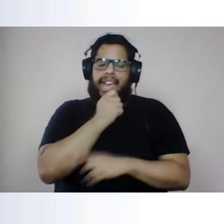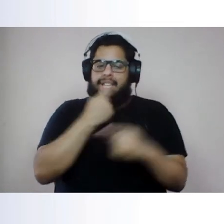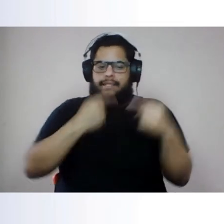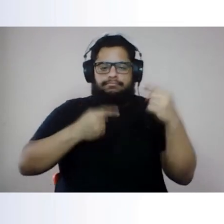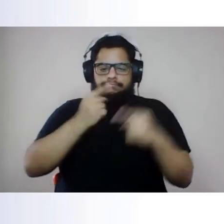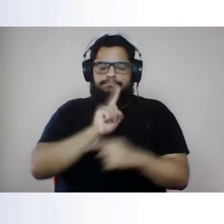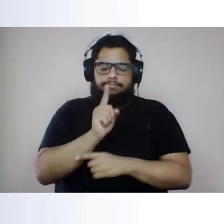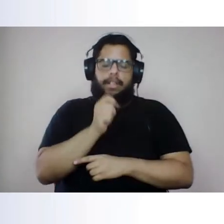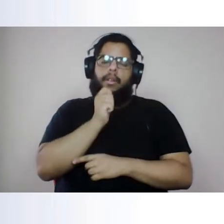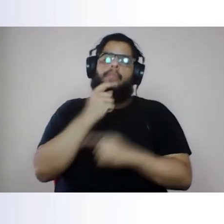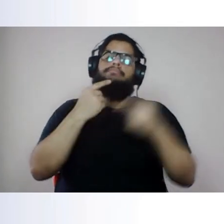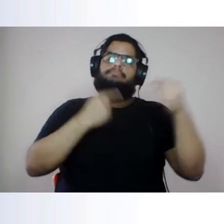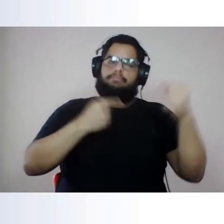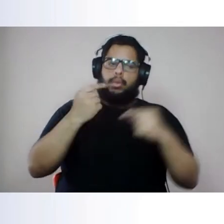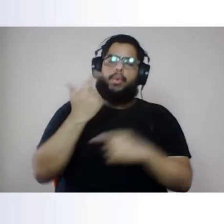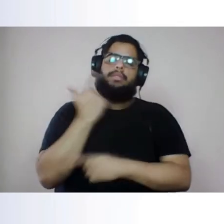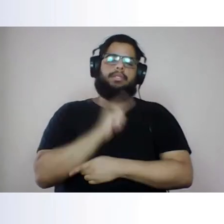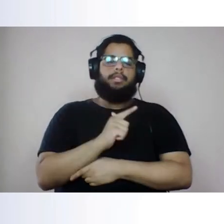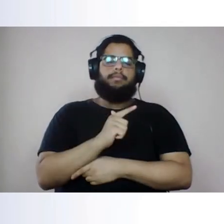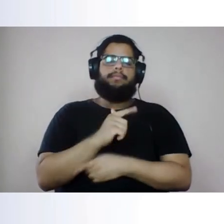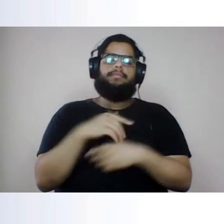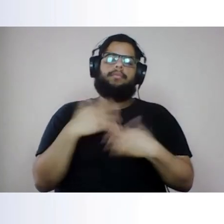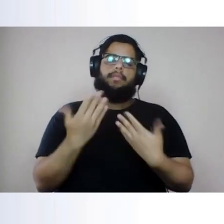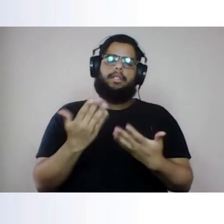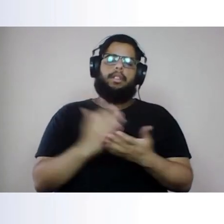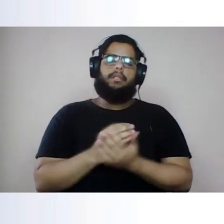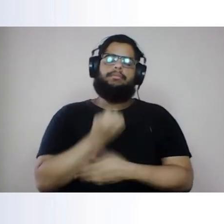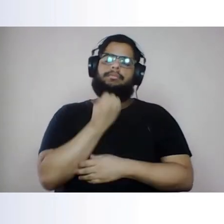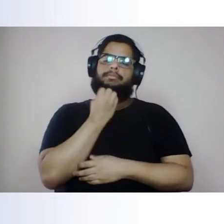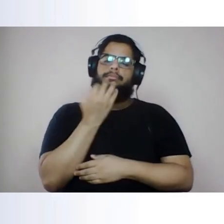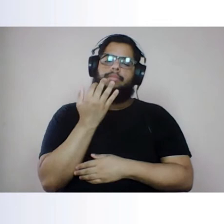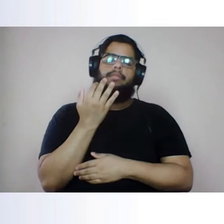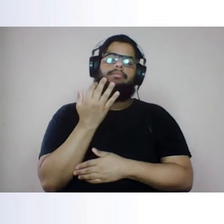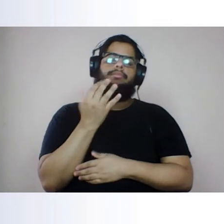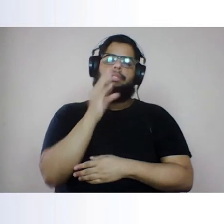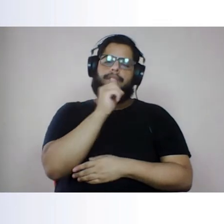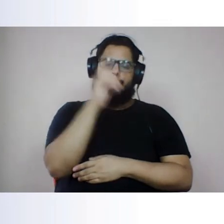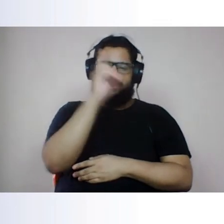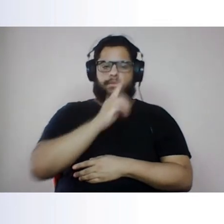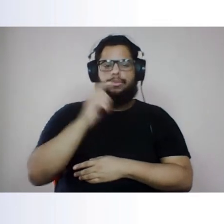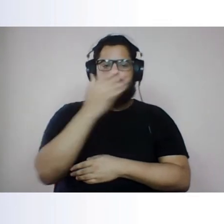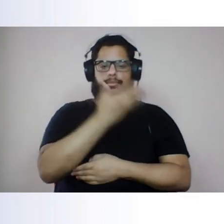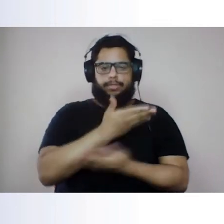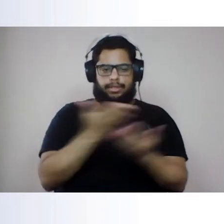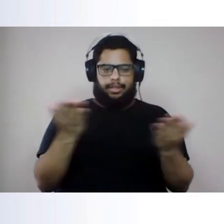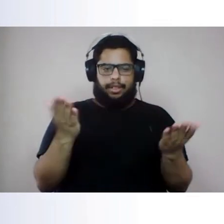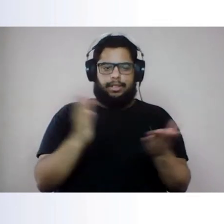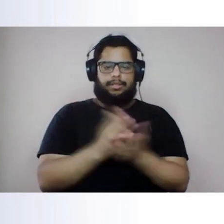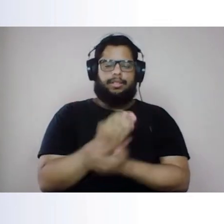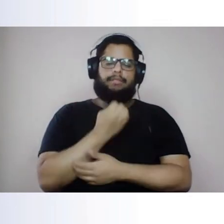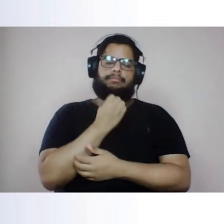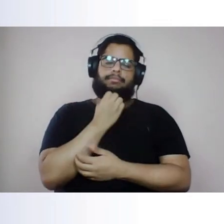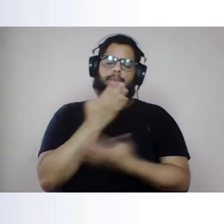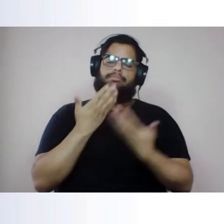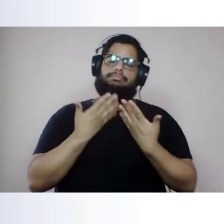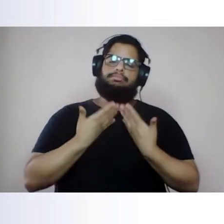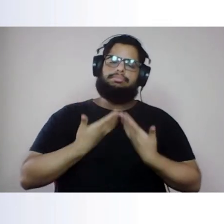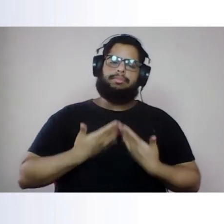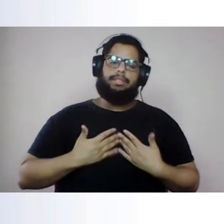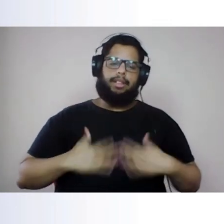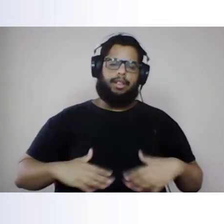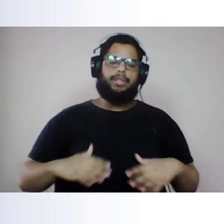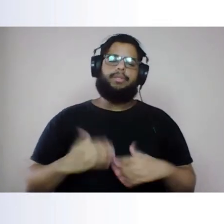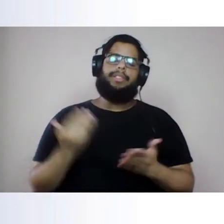possam ser abordados. Um bom final de semana a todos, bom descanso, até